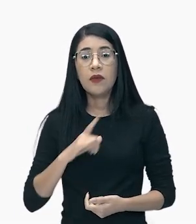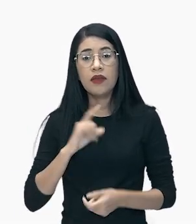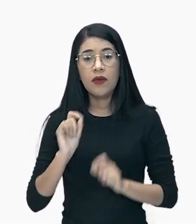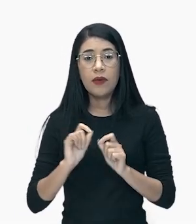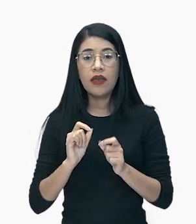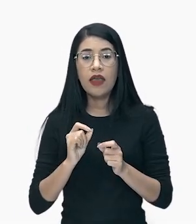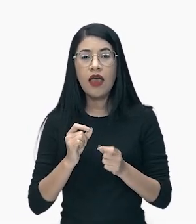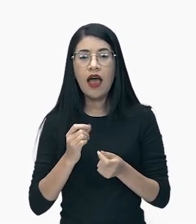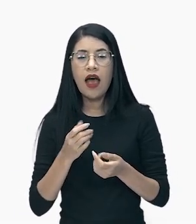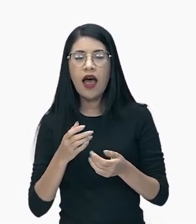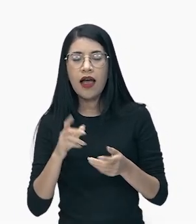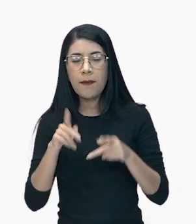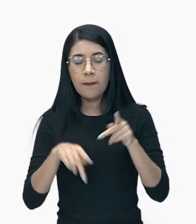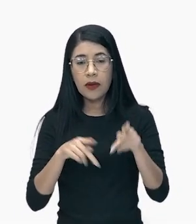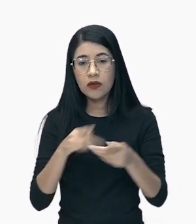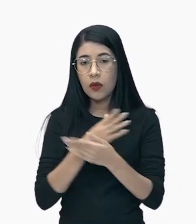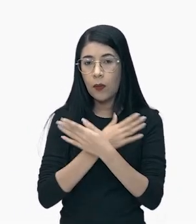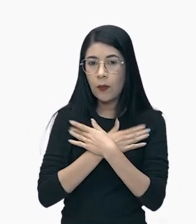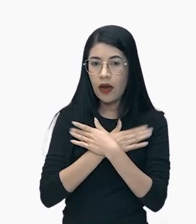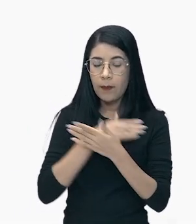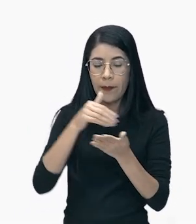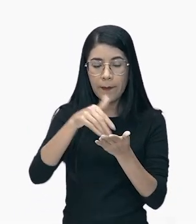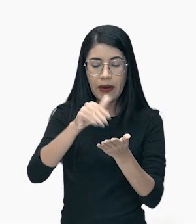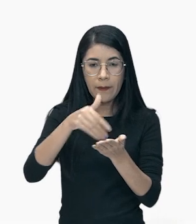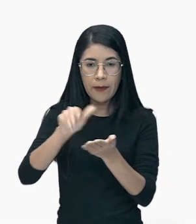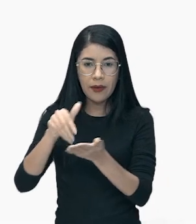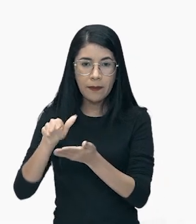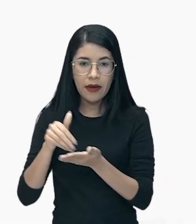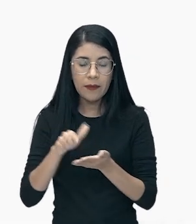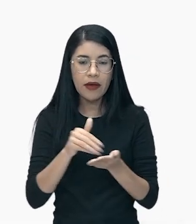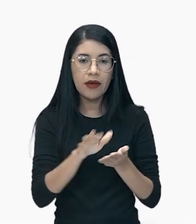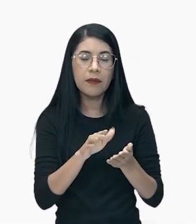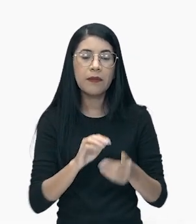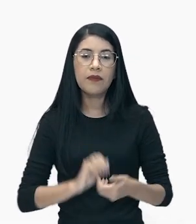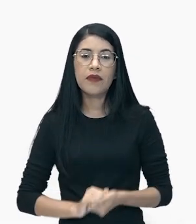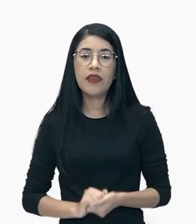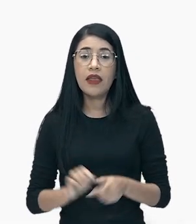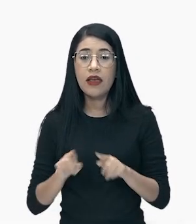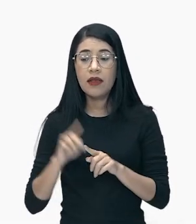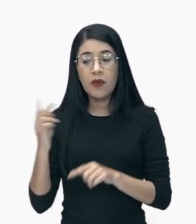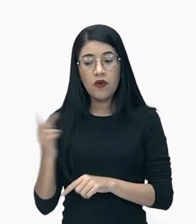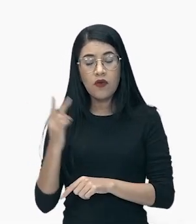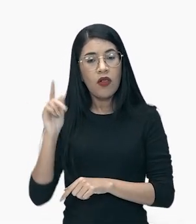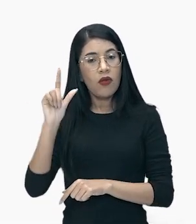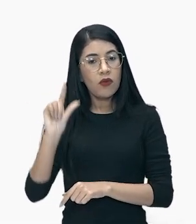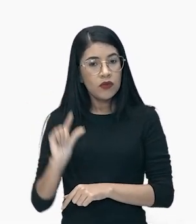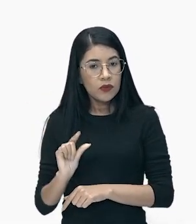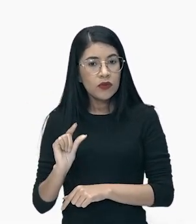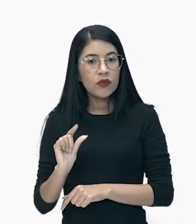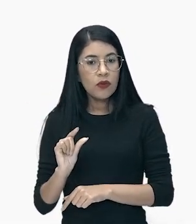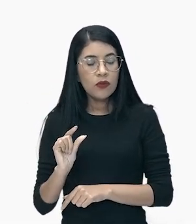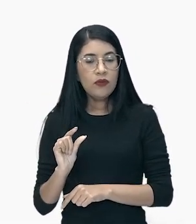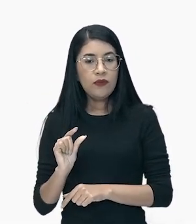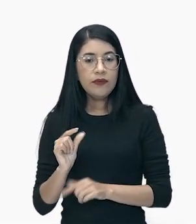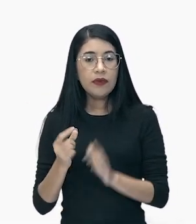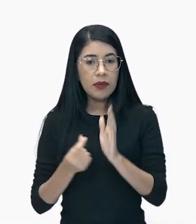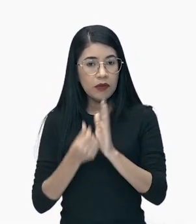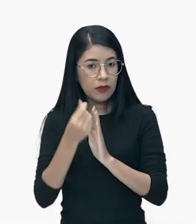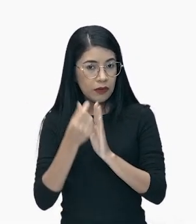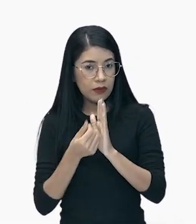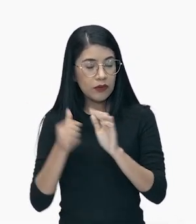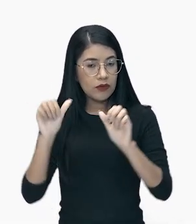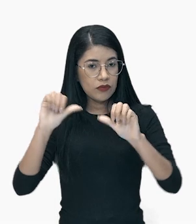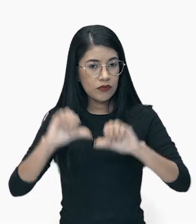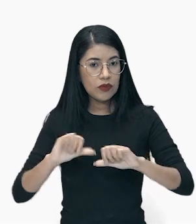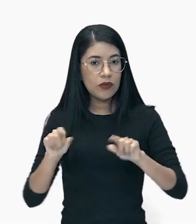desemprego e a queda do investimento e a baixa do preço e também a queda dos lucros vai gerar ali